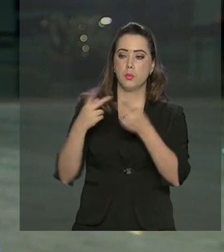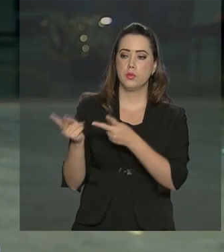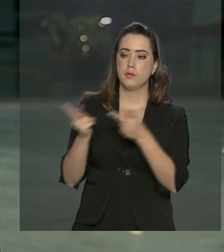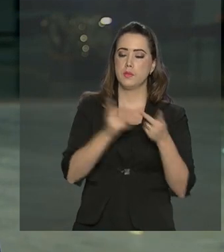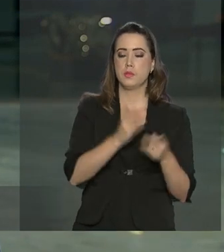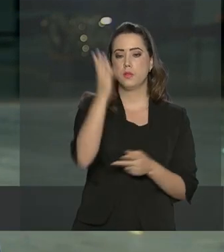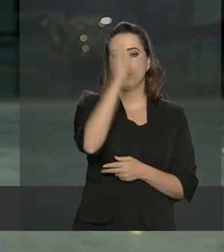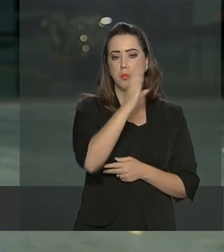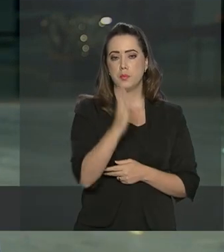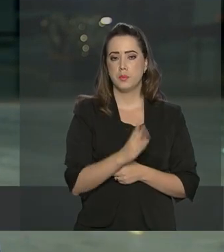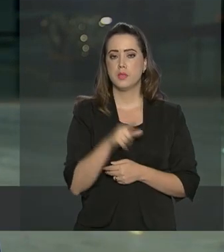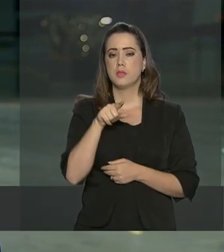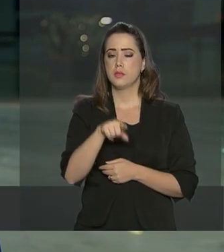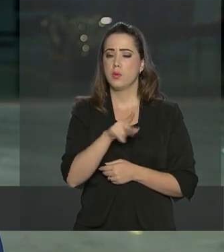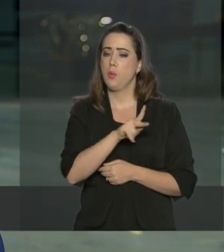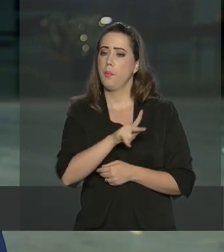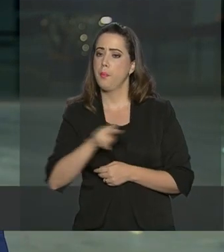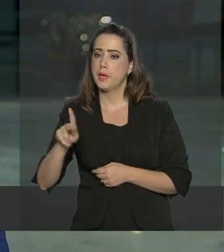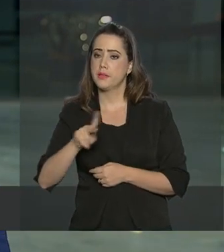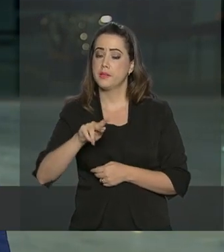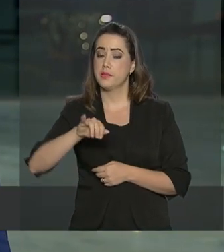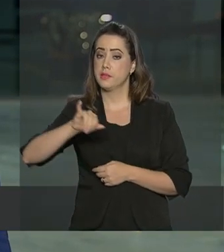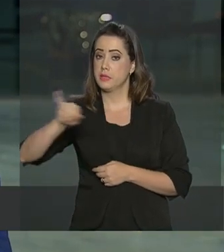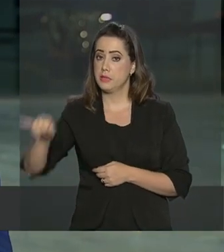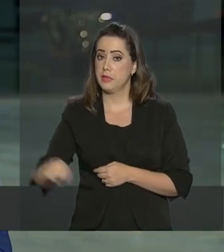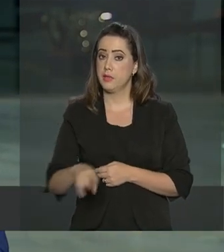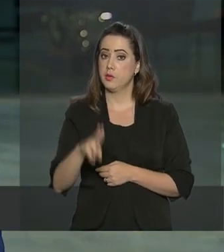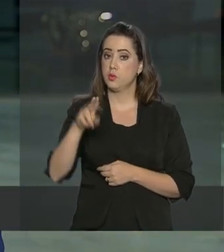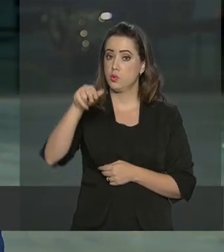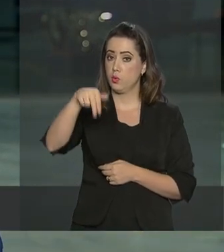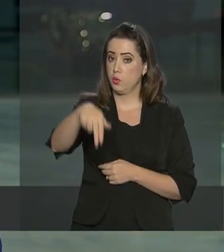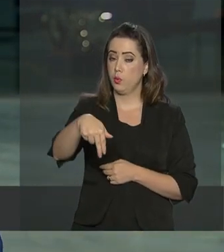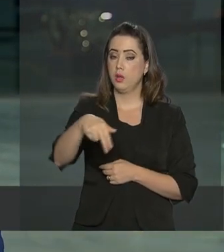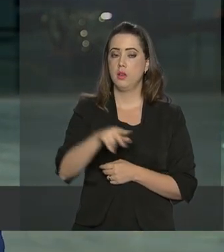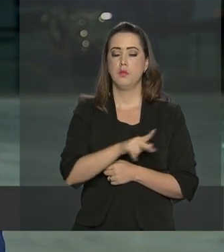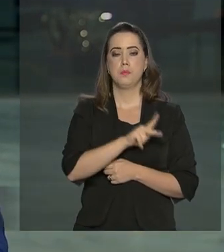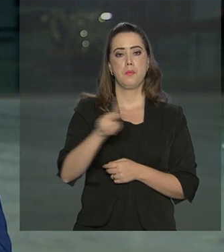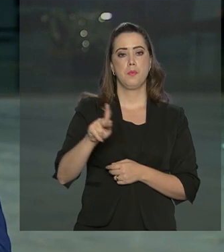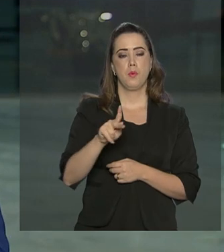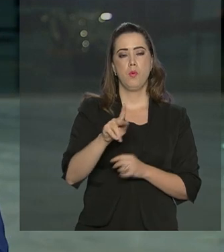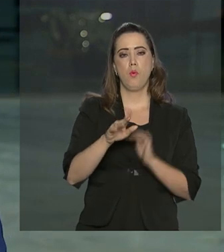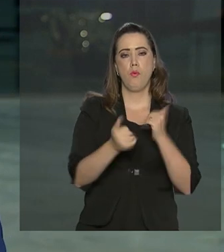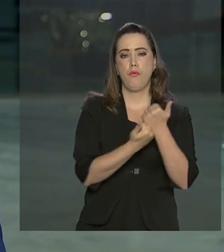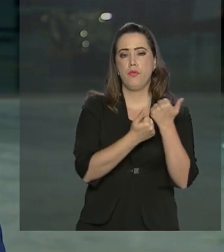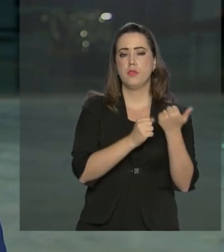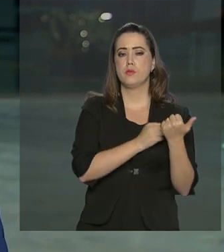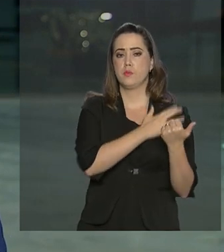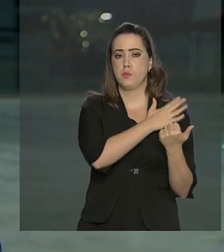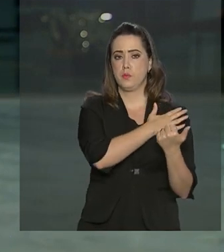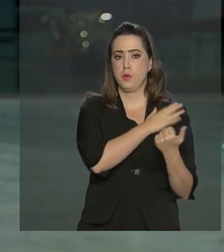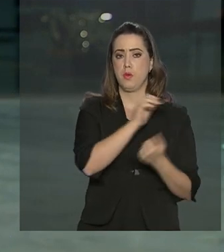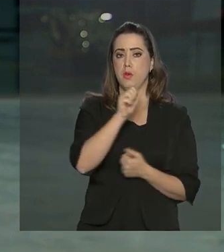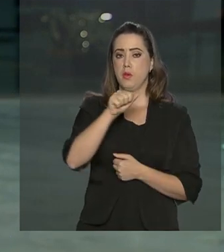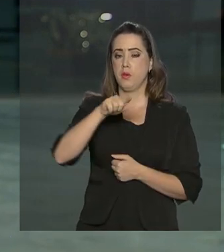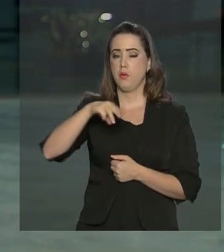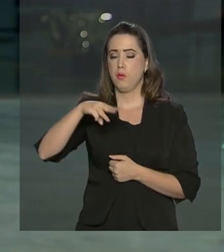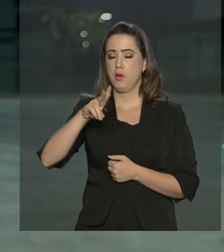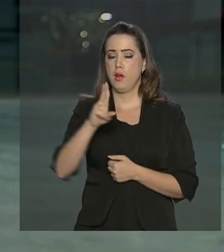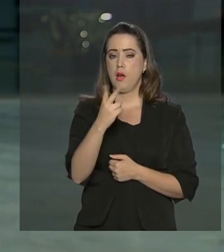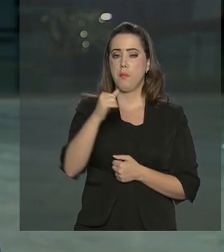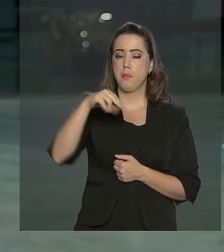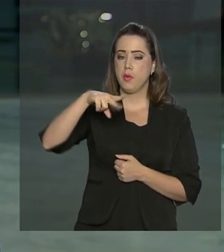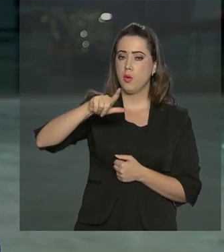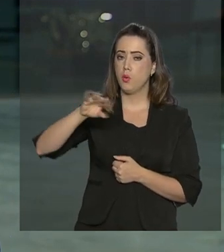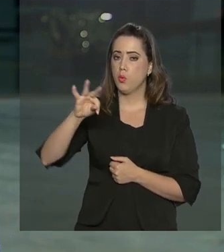ao Brasil do presidente interino da Venezuela, Juan Guaidó, o vice-presidente da República, Milton Mourão, e o ministro das Relações